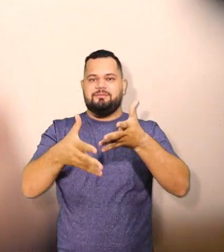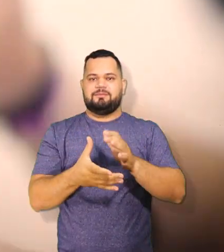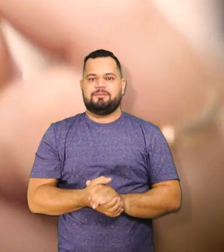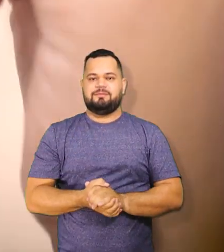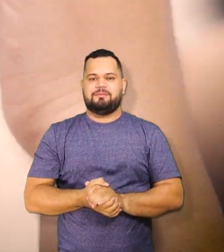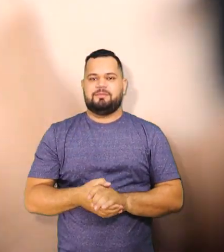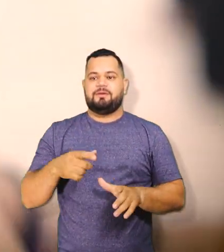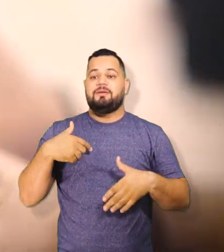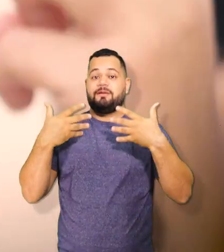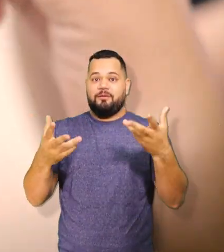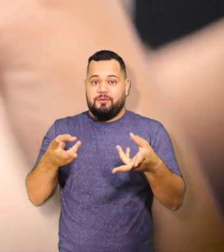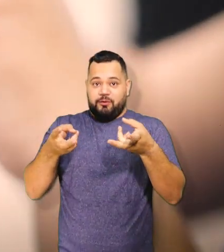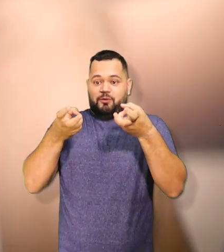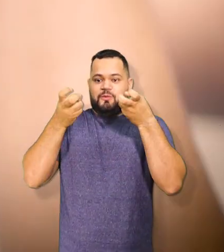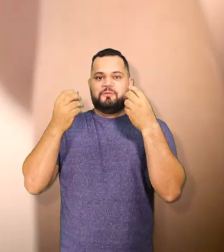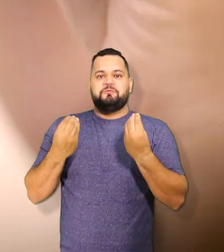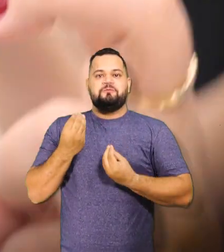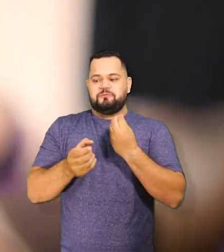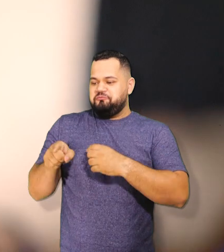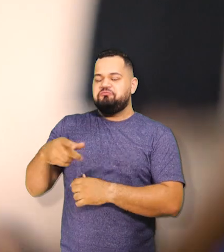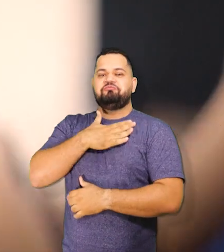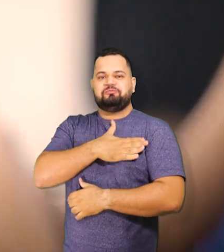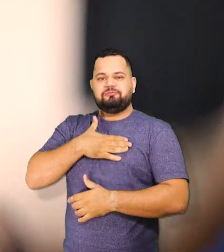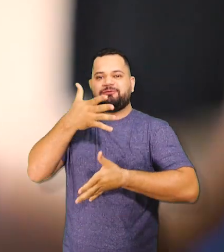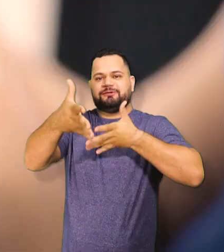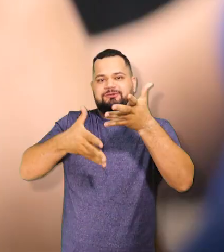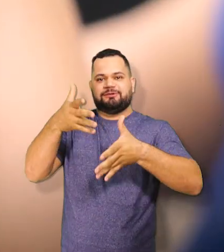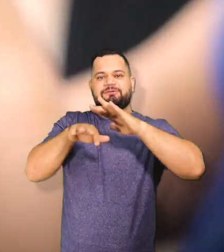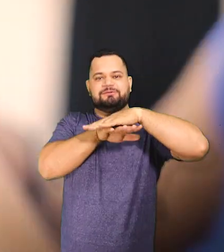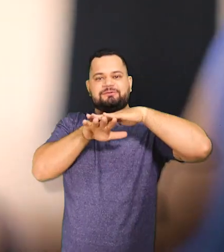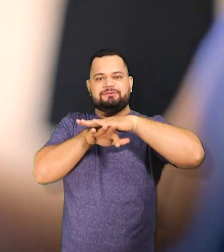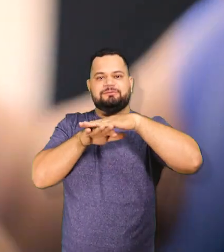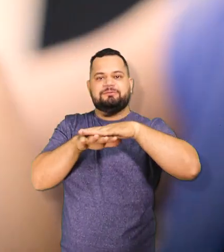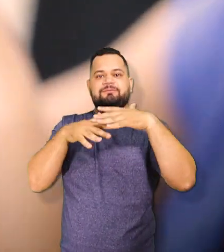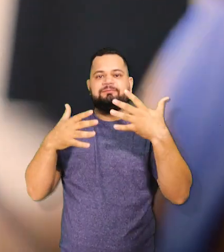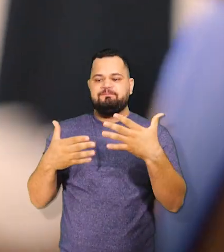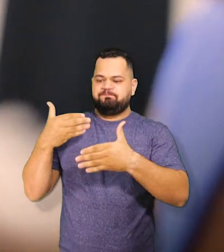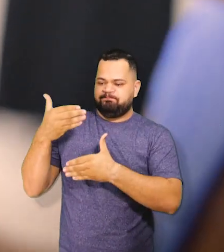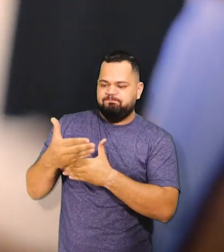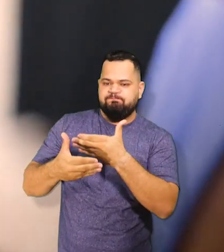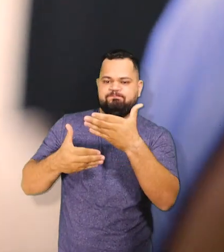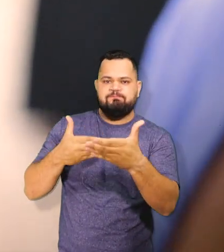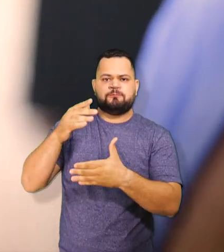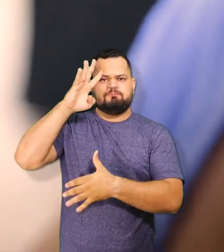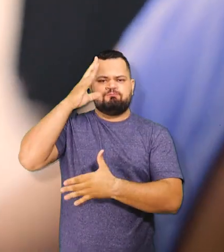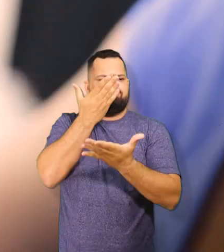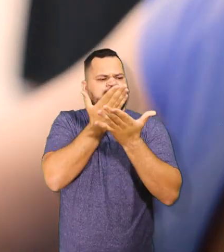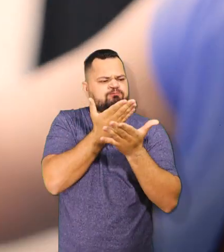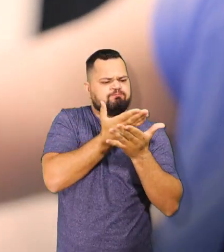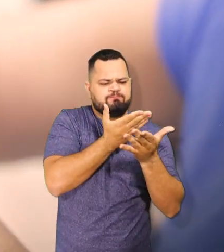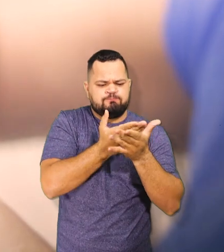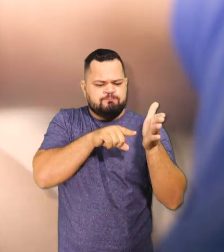Aí eu falei assim, aí eu percebi o quanto mesmo que ela estava gostando. E a partir de então aí eu comecei a estudar